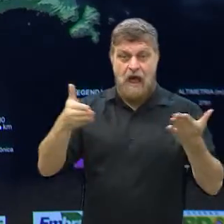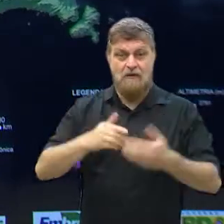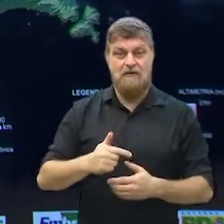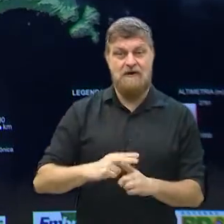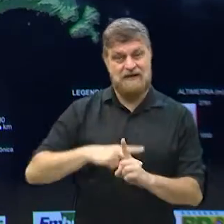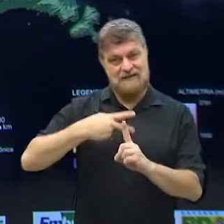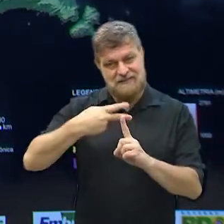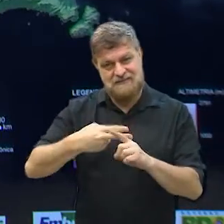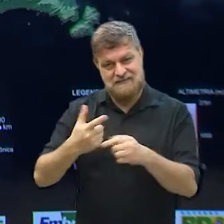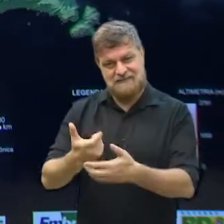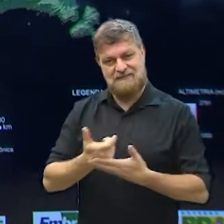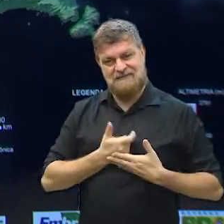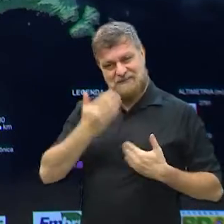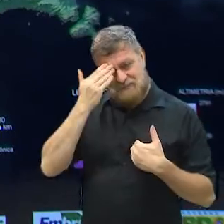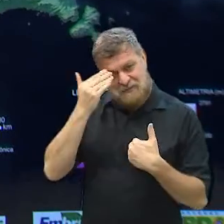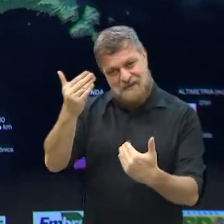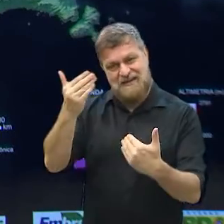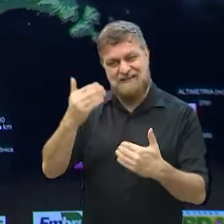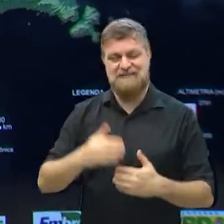agora me dá essa segunda homenagem. Muito obrigado mesmo.